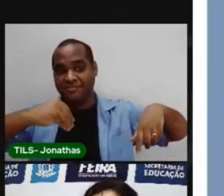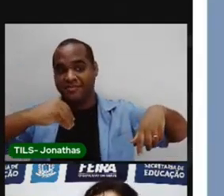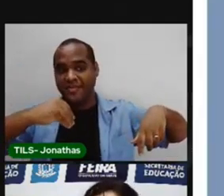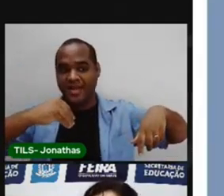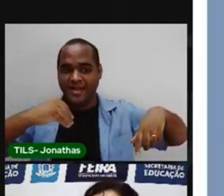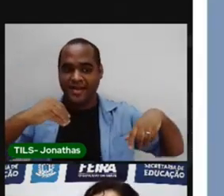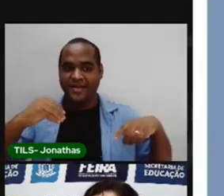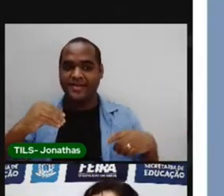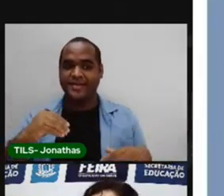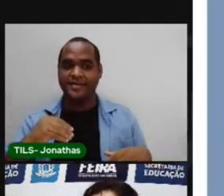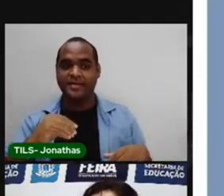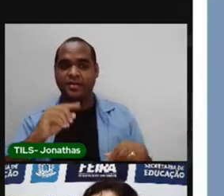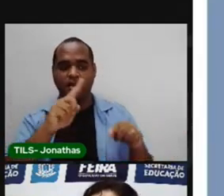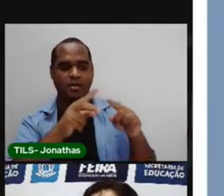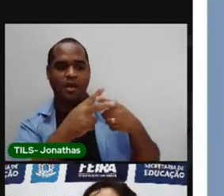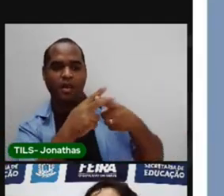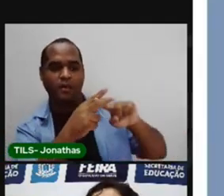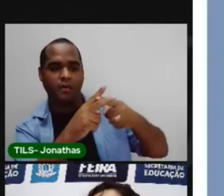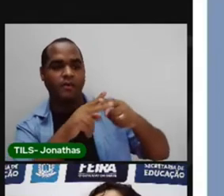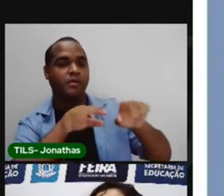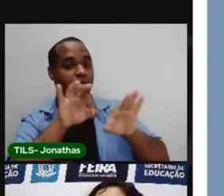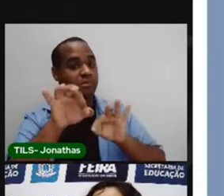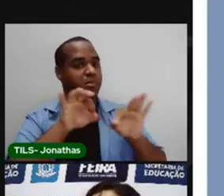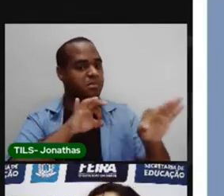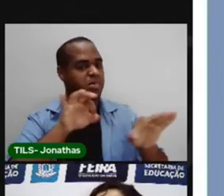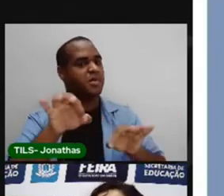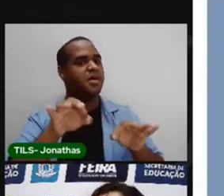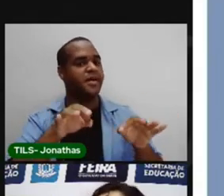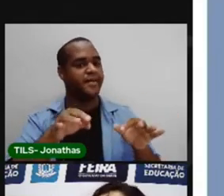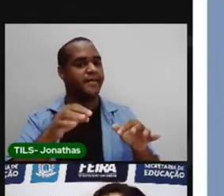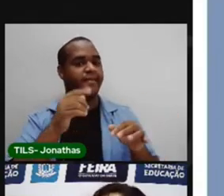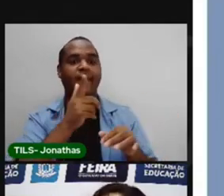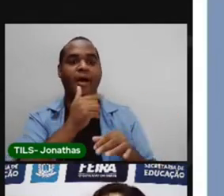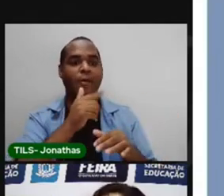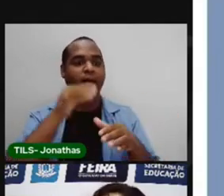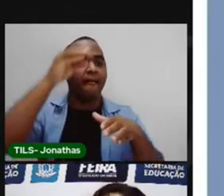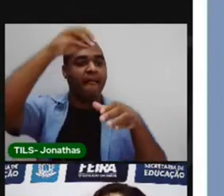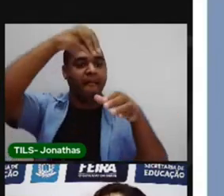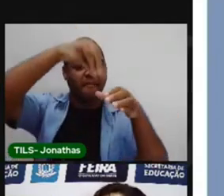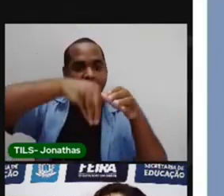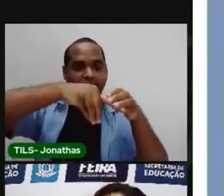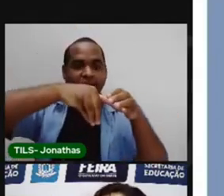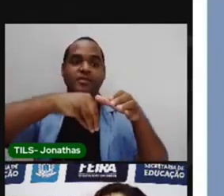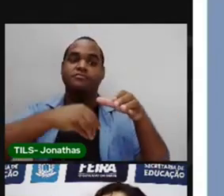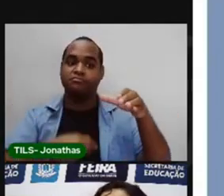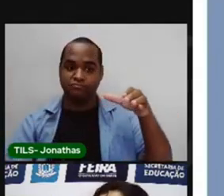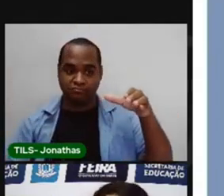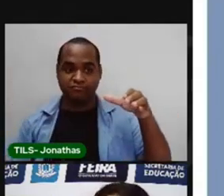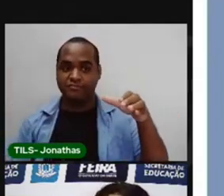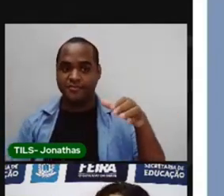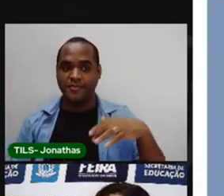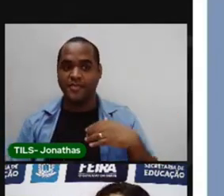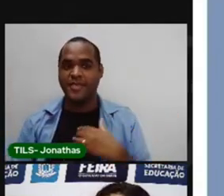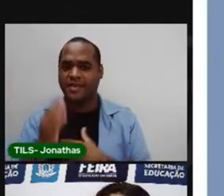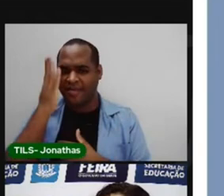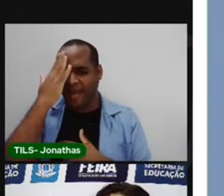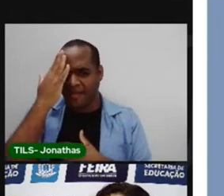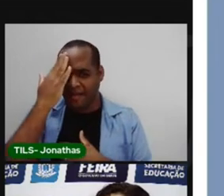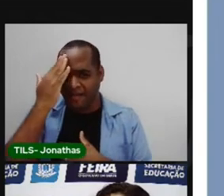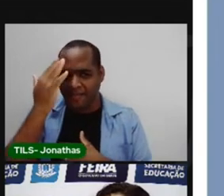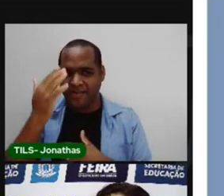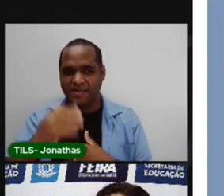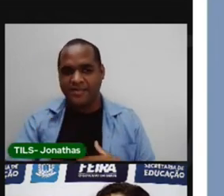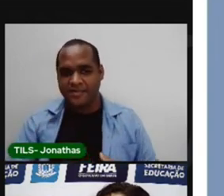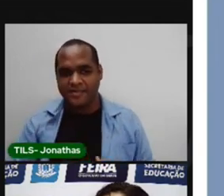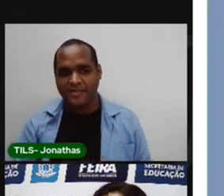Até agora passamos por uma reforma. E tem muita água dentro. Sabe que bairro é esse?